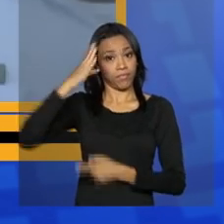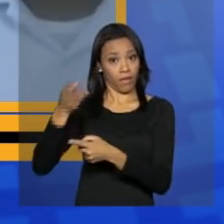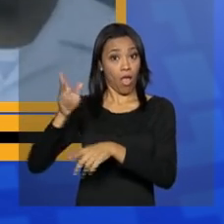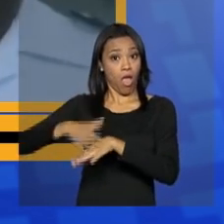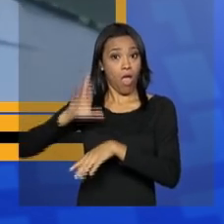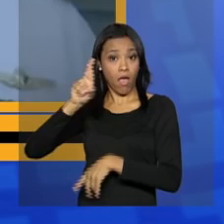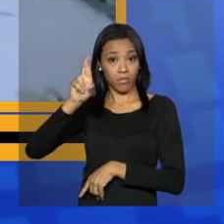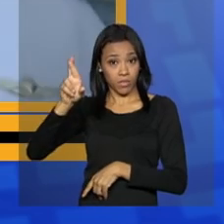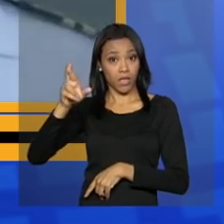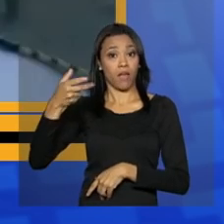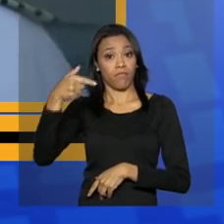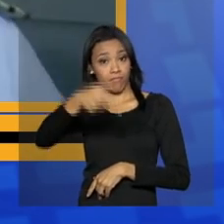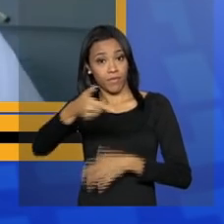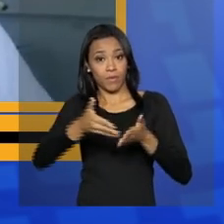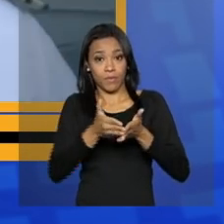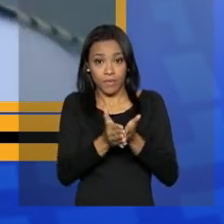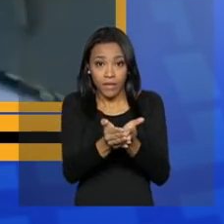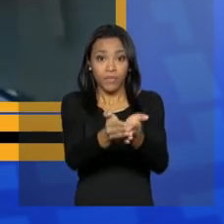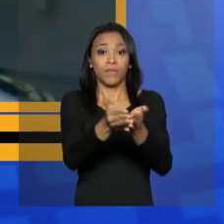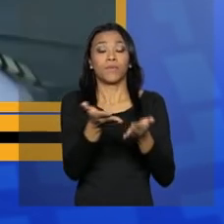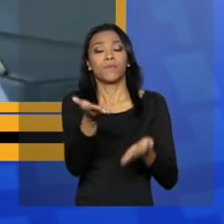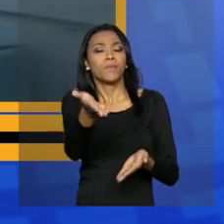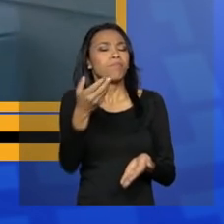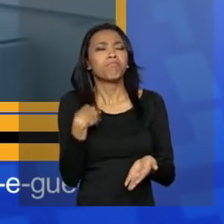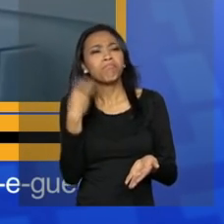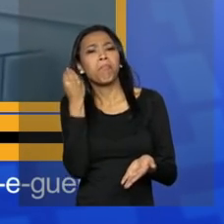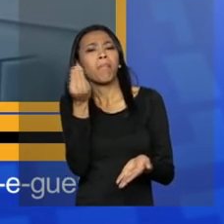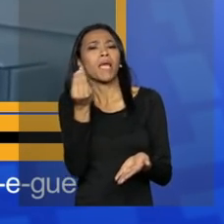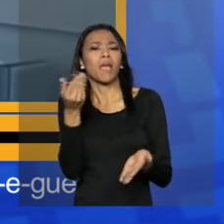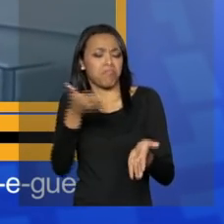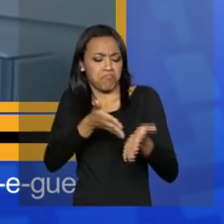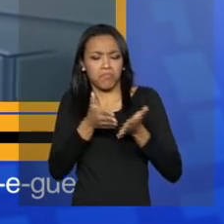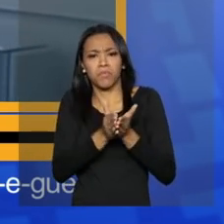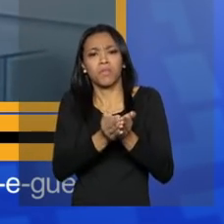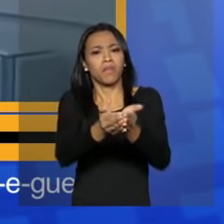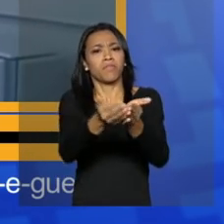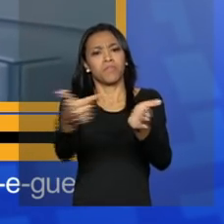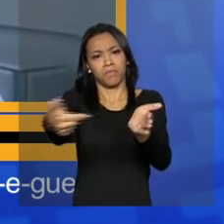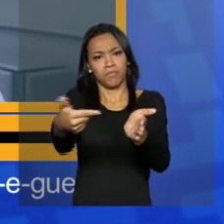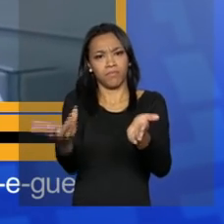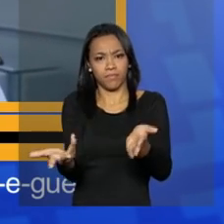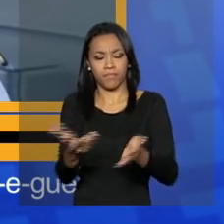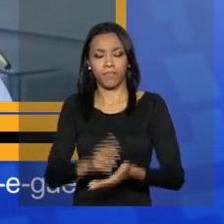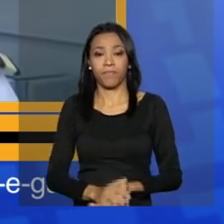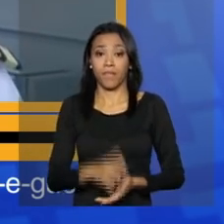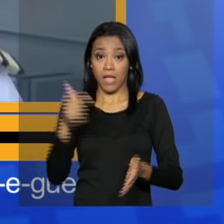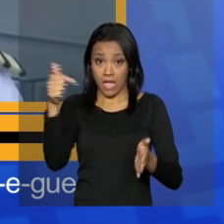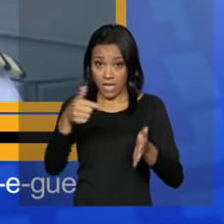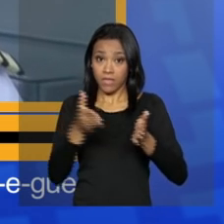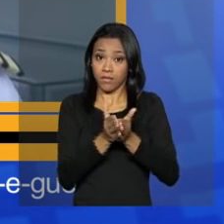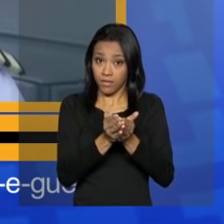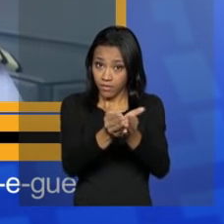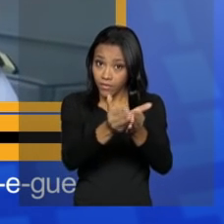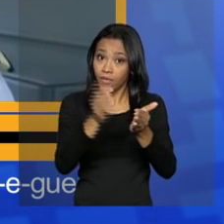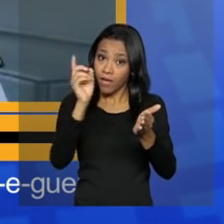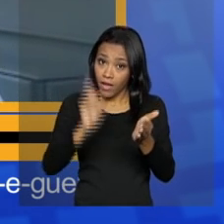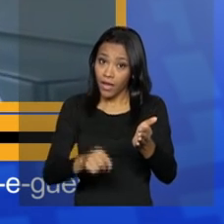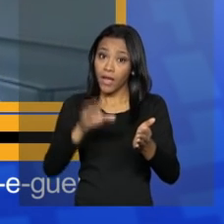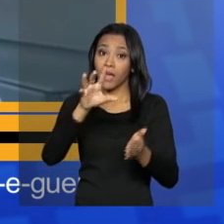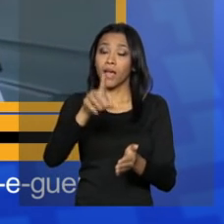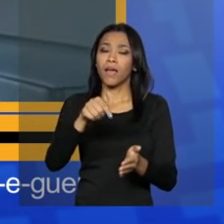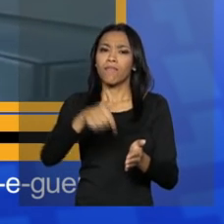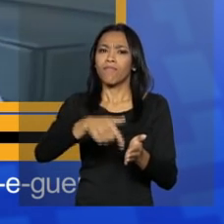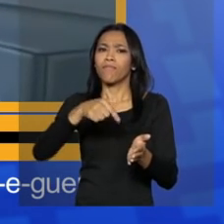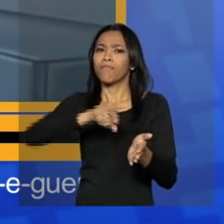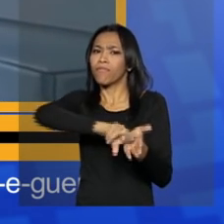é responsável pelo navio comandante. Para que serve o navio Doca Multipropósito? O navio Doca Multipropósito, como o próprio nome diz, é um